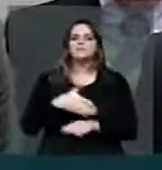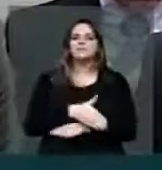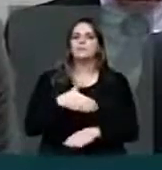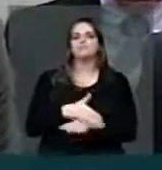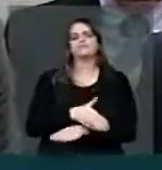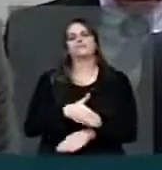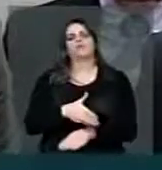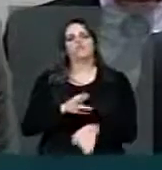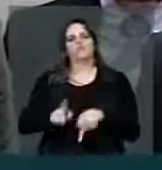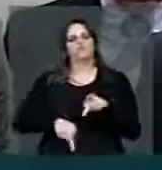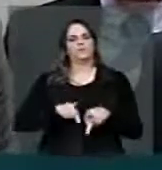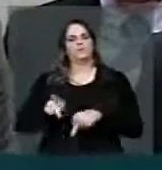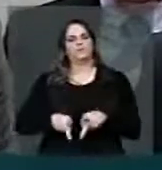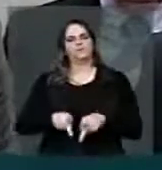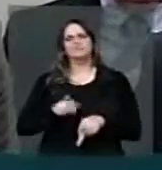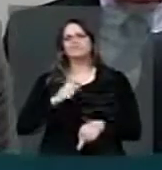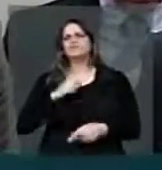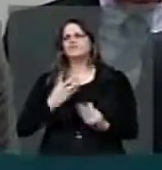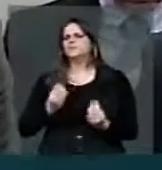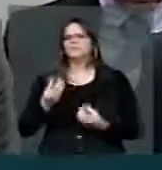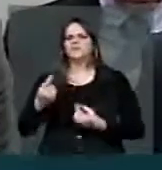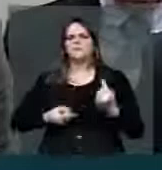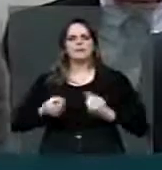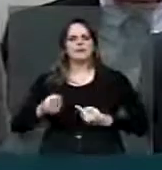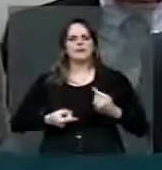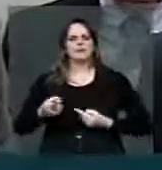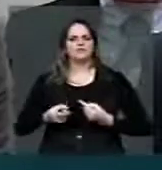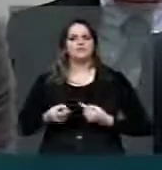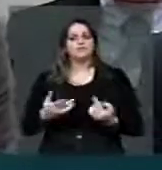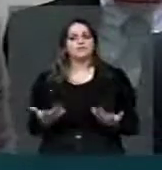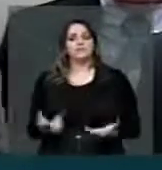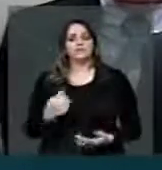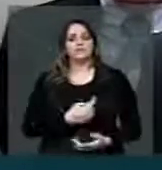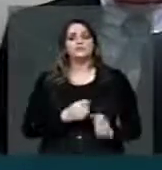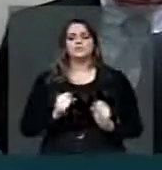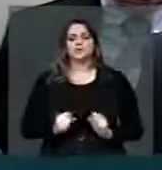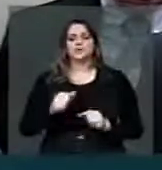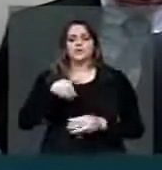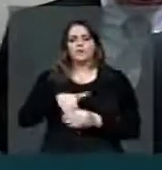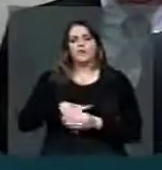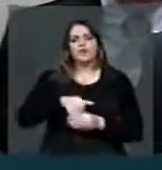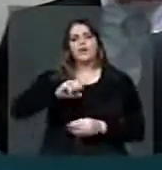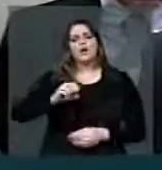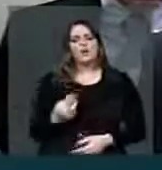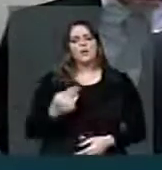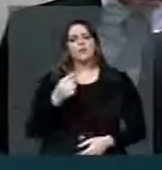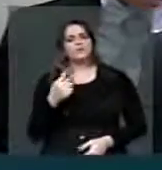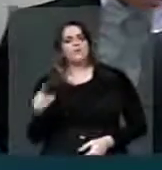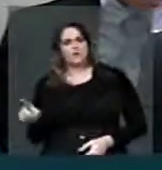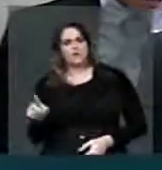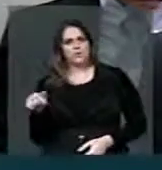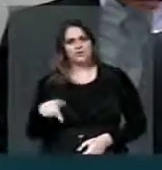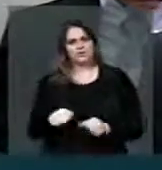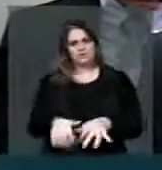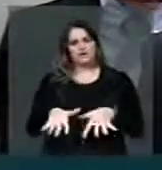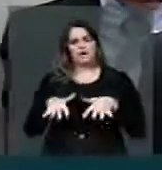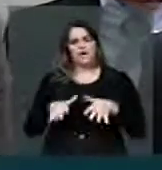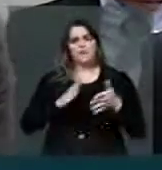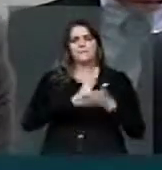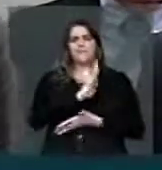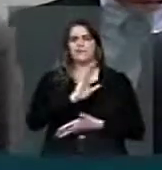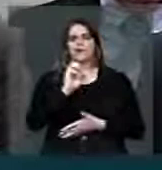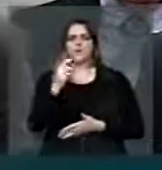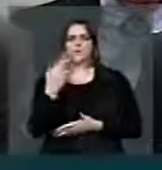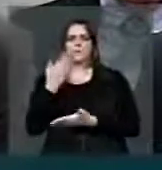de um projeto de lei. Ele vem sendo muito debatido. De forma que a gente pode votar ou não votar o marco civil. Ele pode ser aprovado ou rejeitado. A única